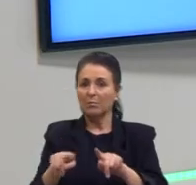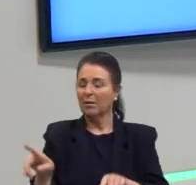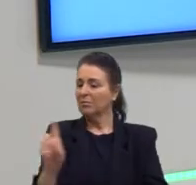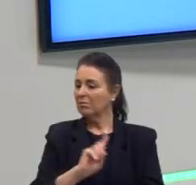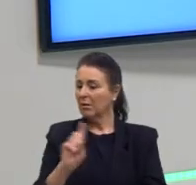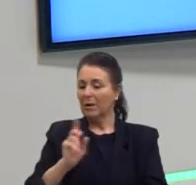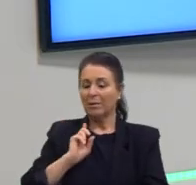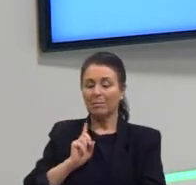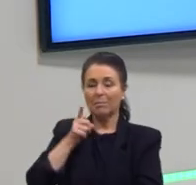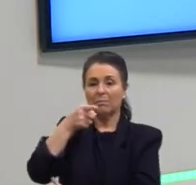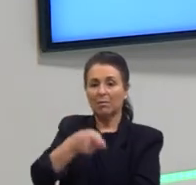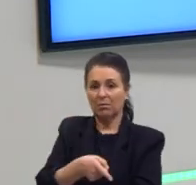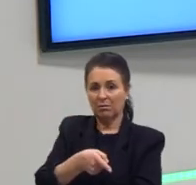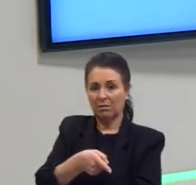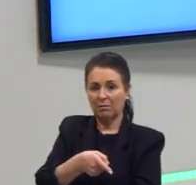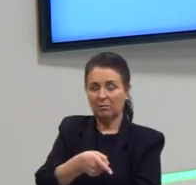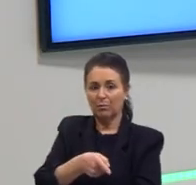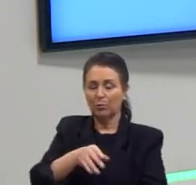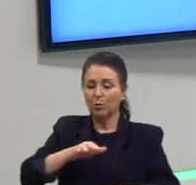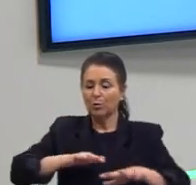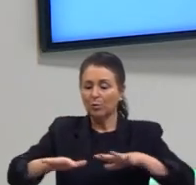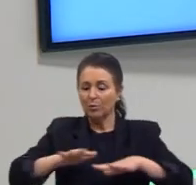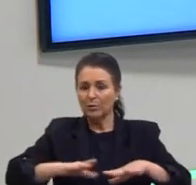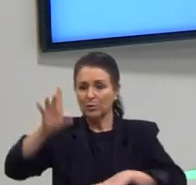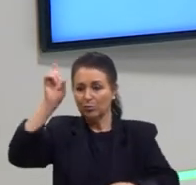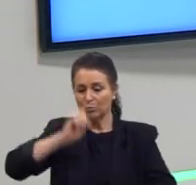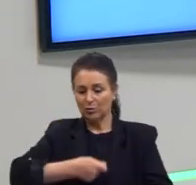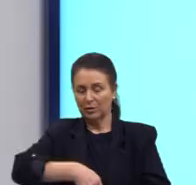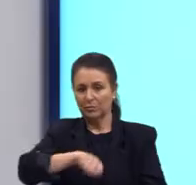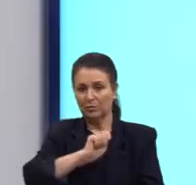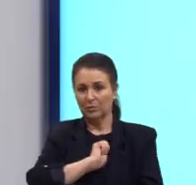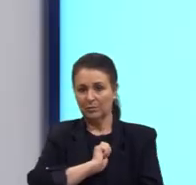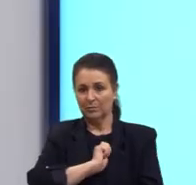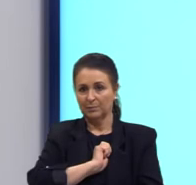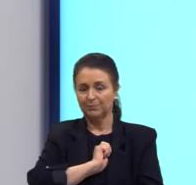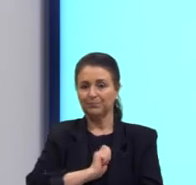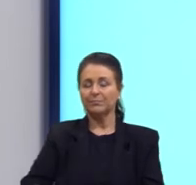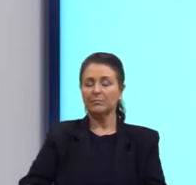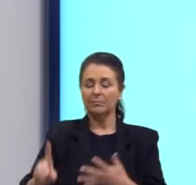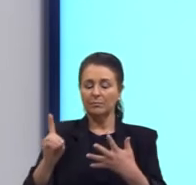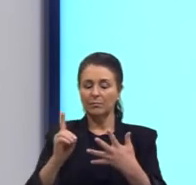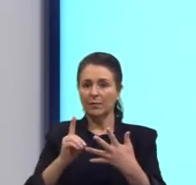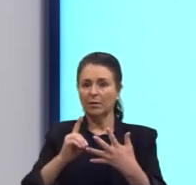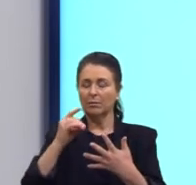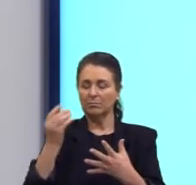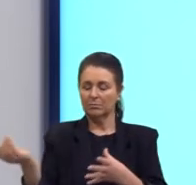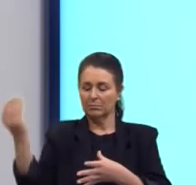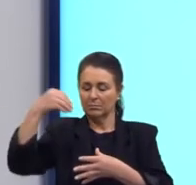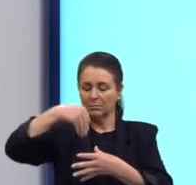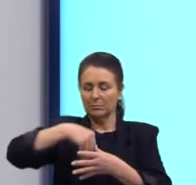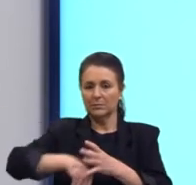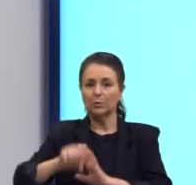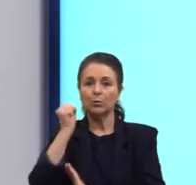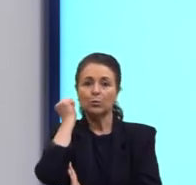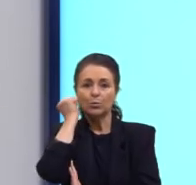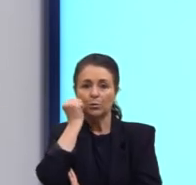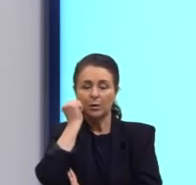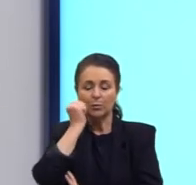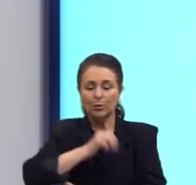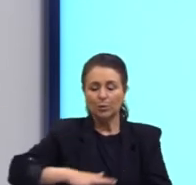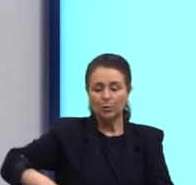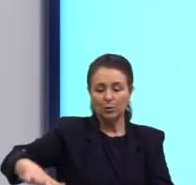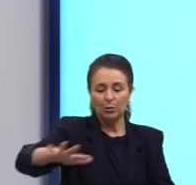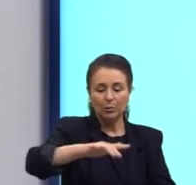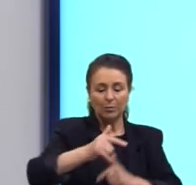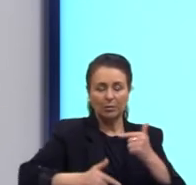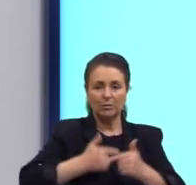eram quem mandava ali no movimento dos direitos civis. D. A incorporação dos negros no mercado